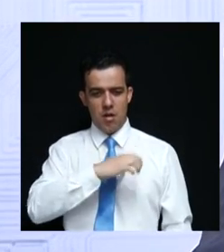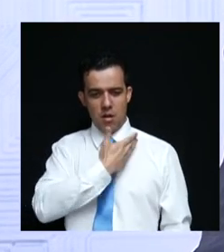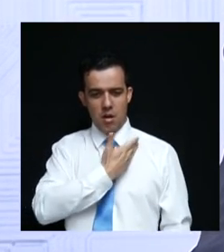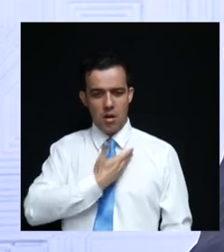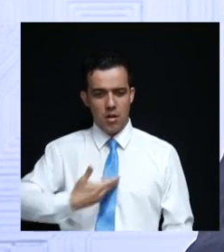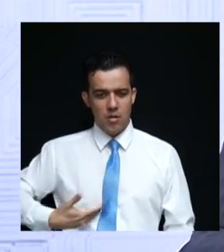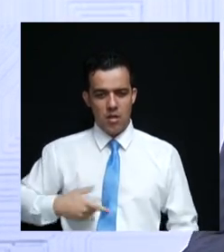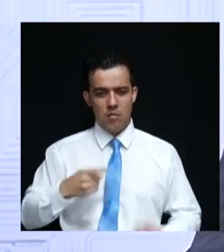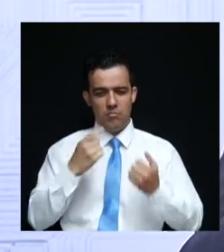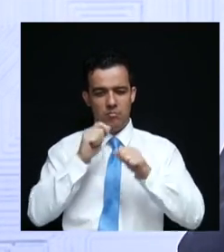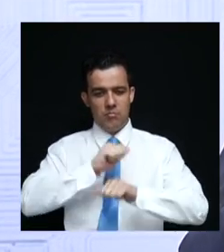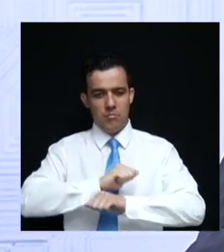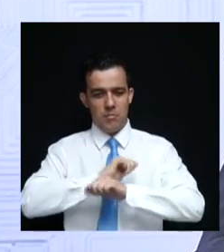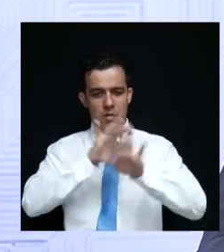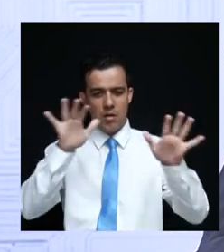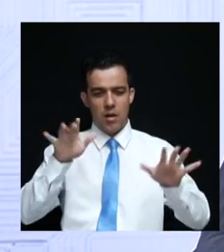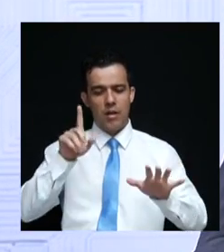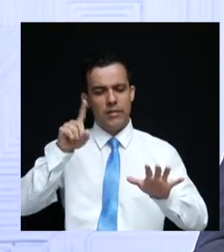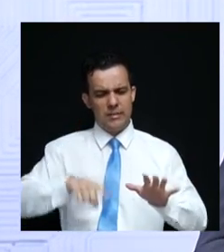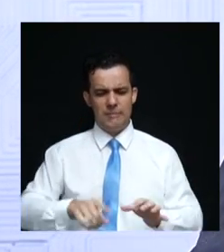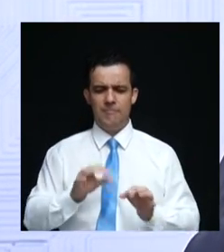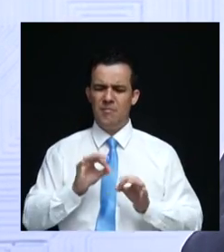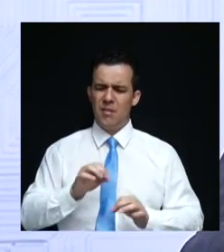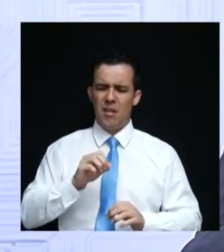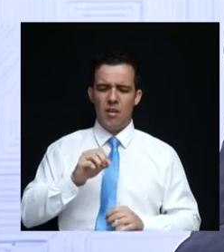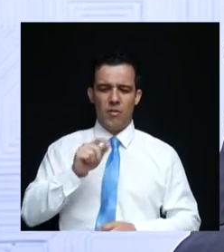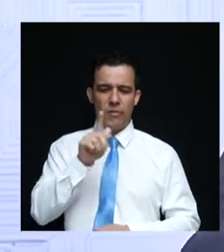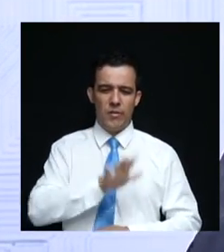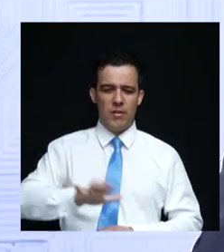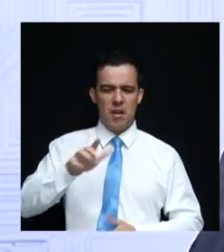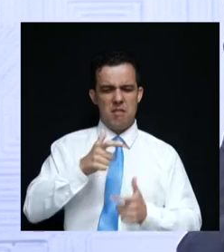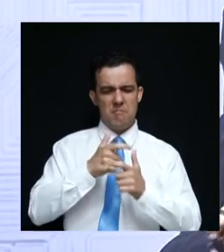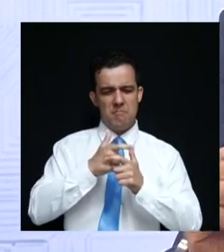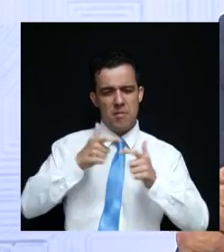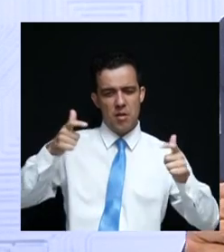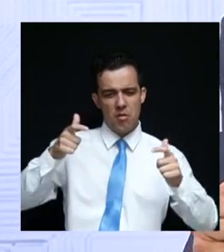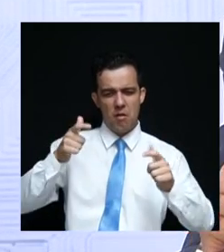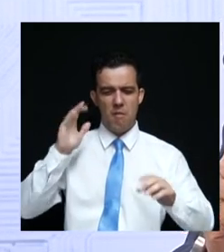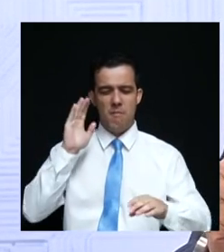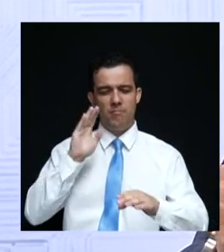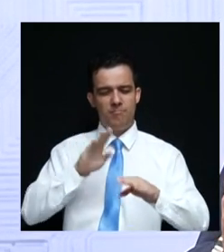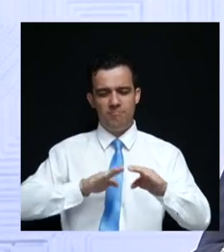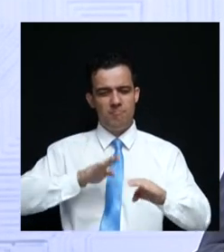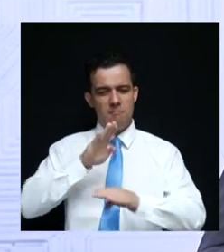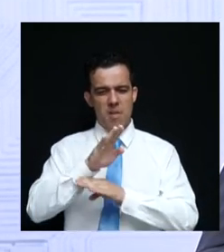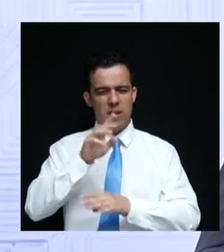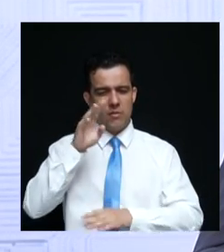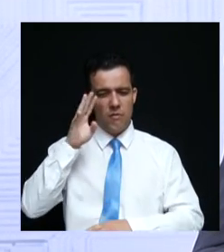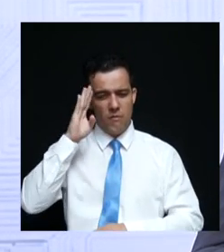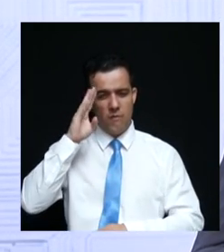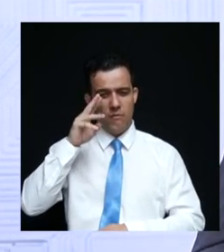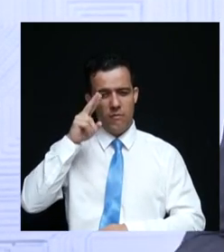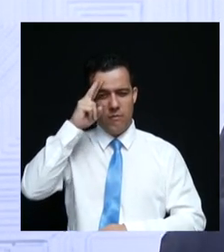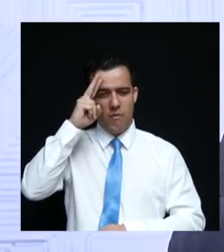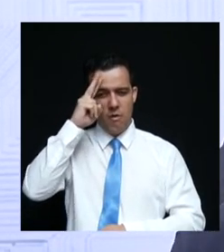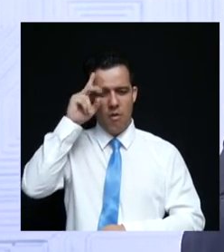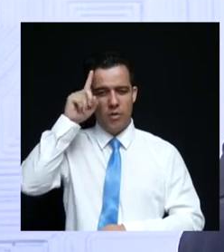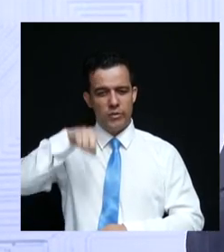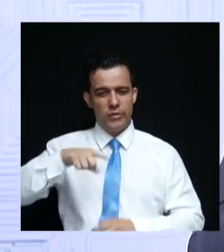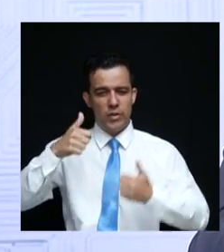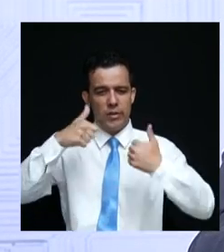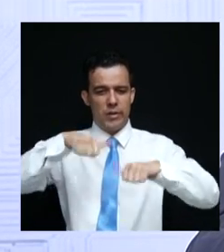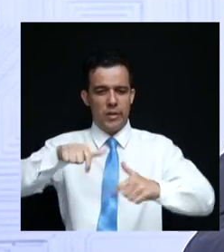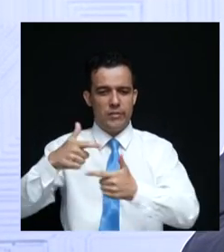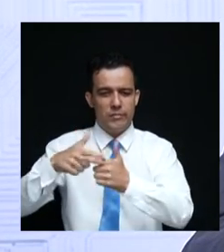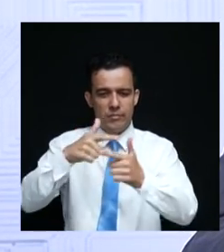Goiás é muito maior e muito mais forte do que todas as crises que estão aí instaladas. Nós vamos